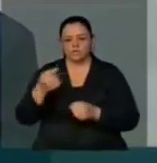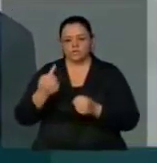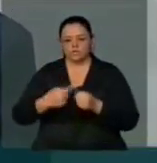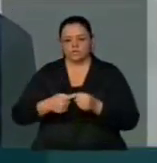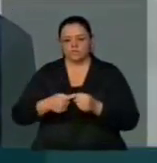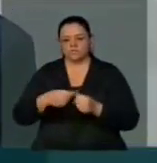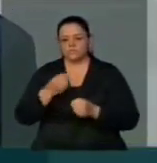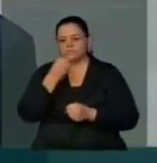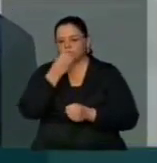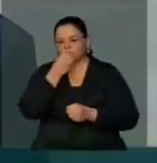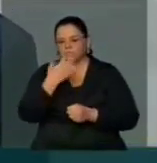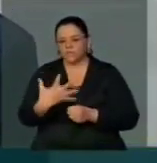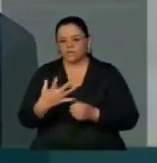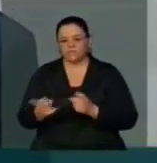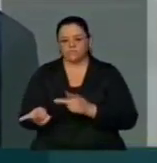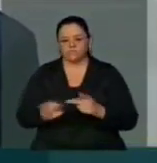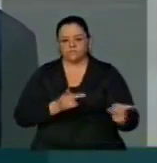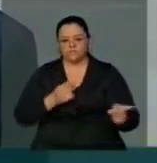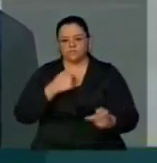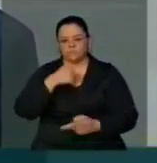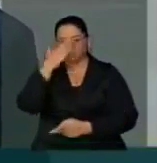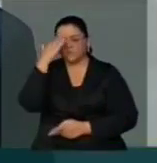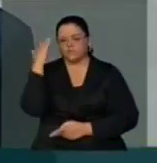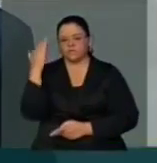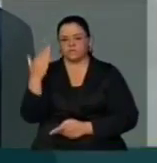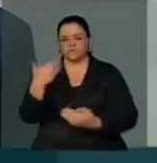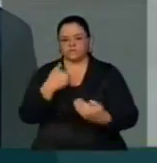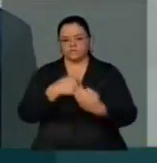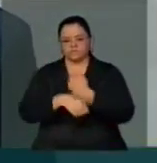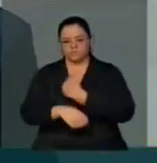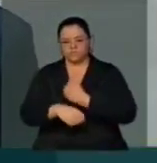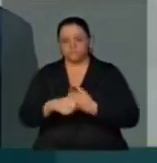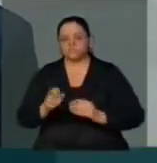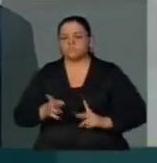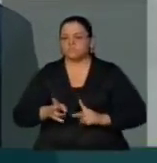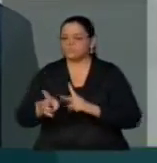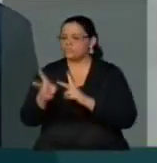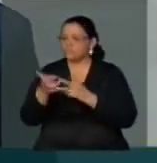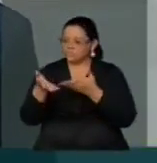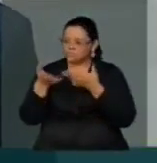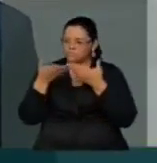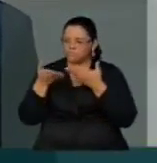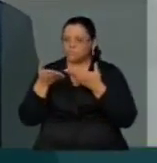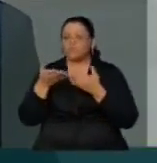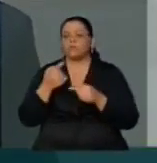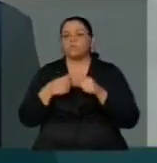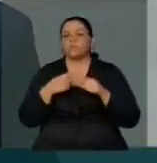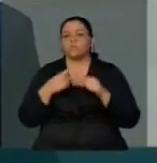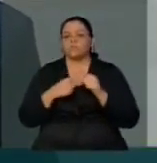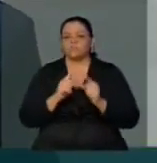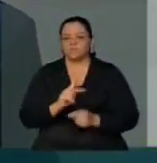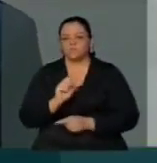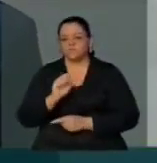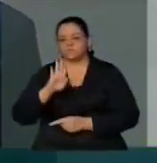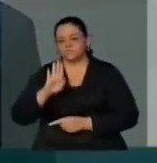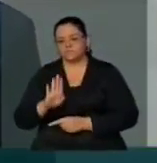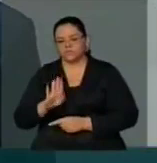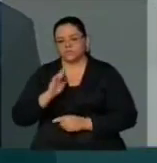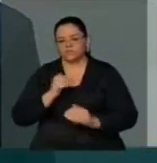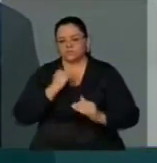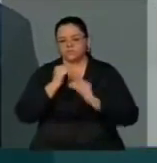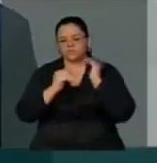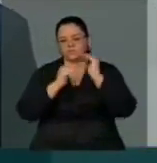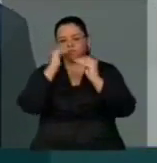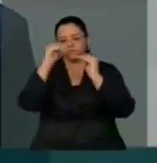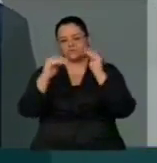E eu agradeço muito a presença de vocês. Continue. O PSB é um partido que está crescendo a cada dia. E vamos